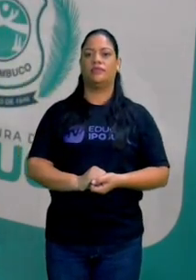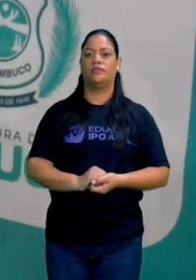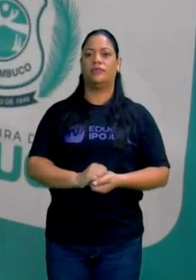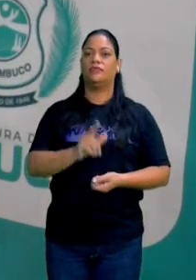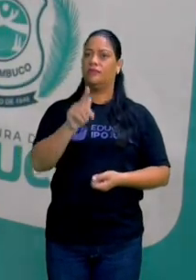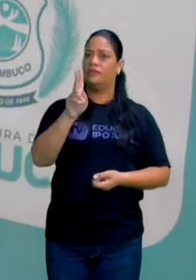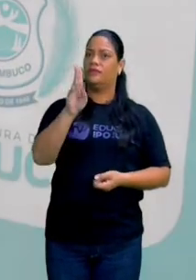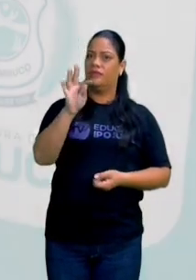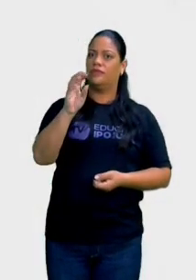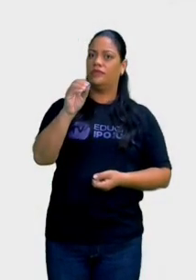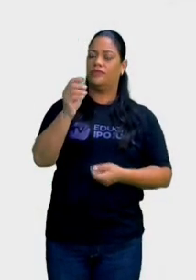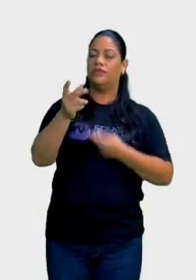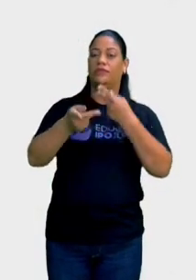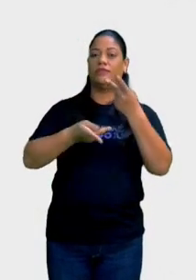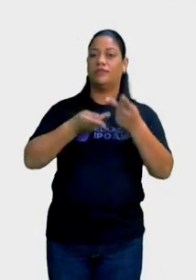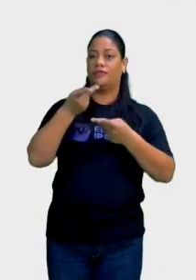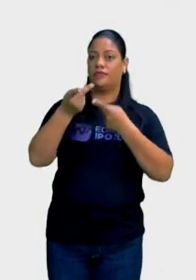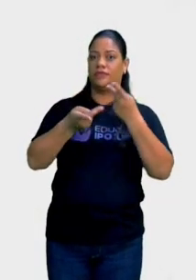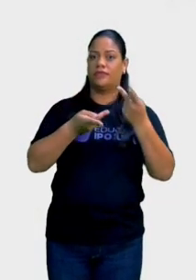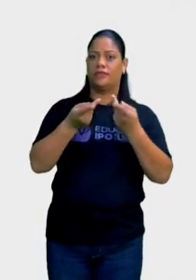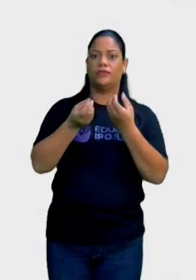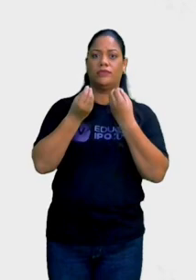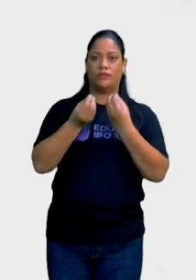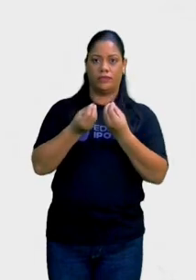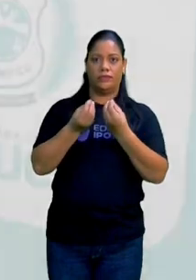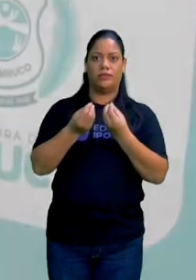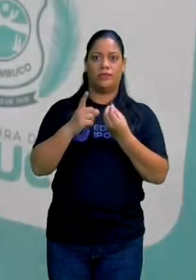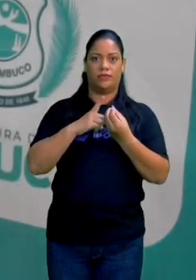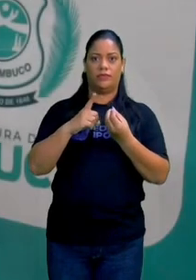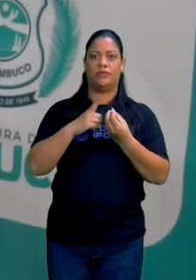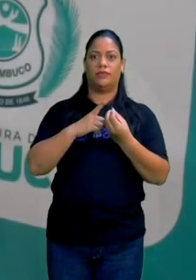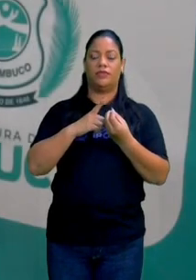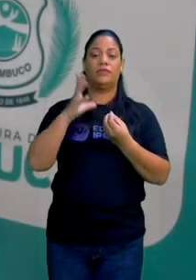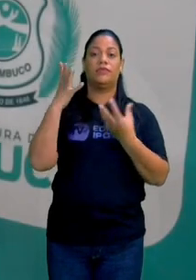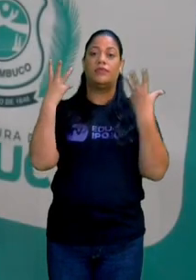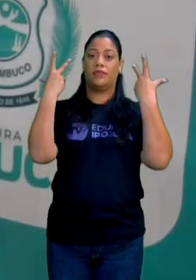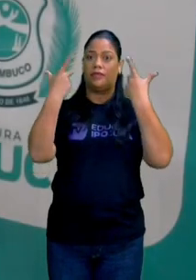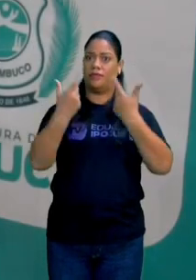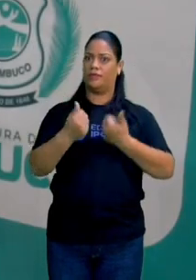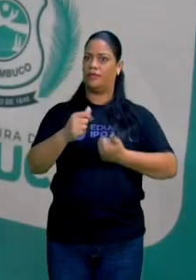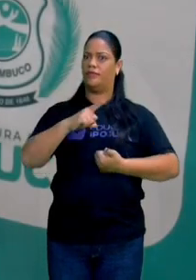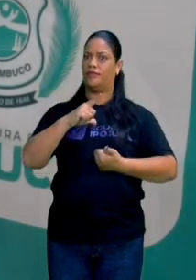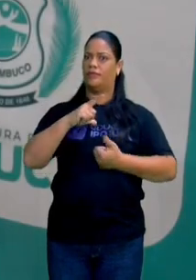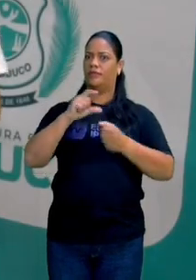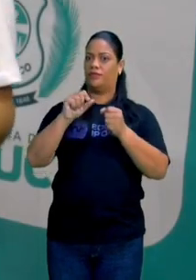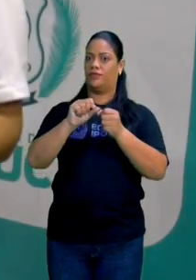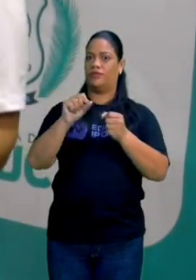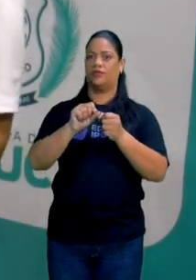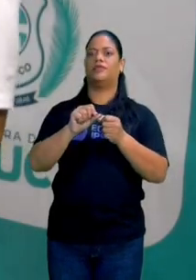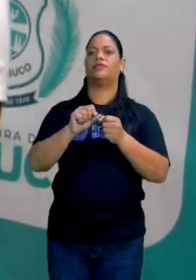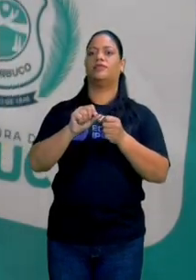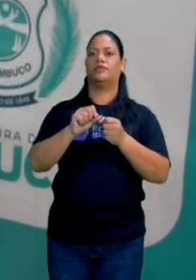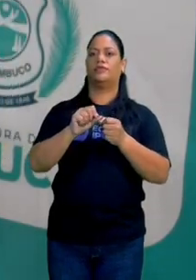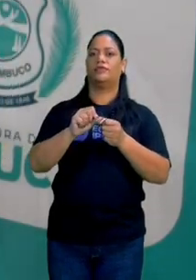Guto. Guto está falando de como ele tem, qual animal que ele tem e o que ele faz com esse animal.